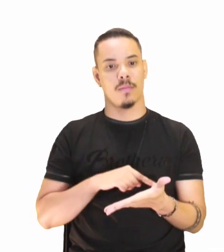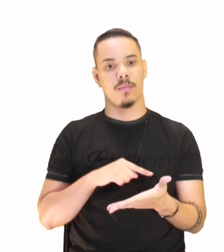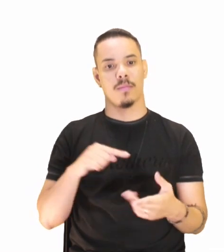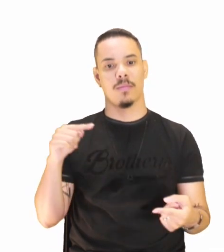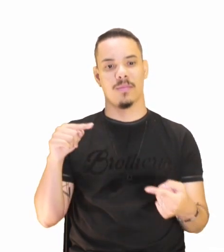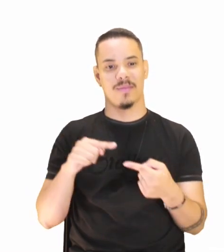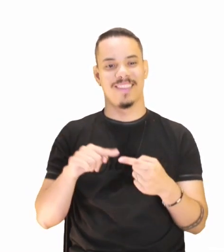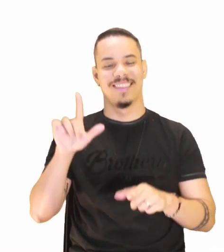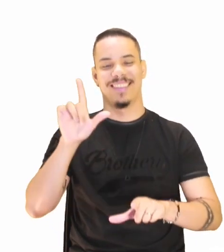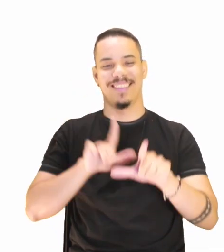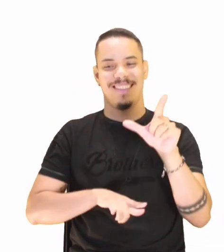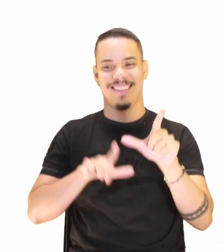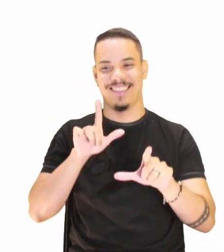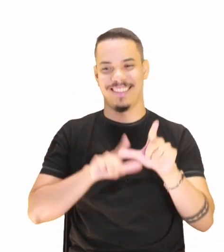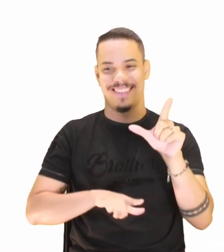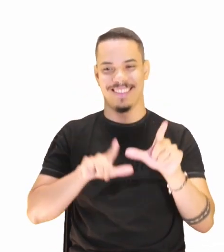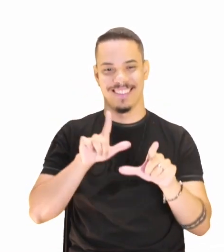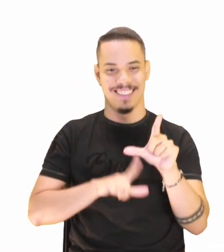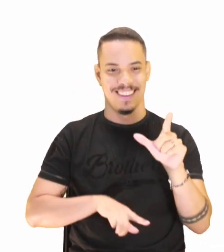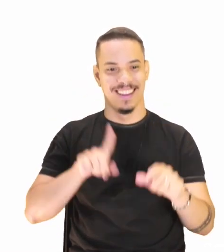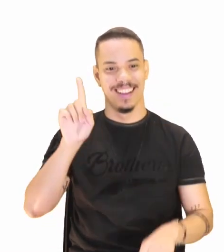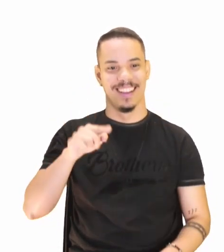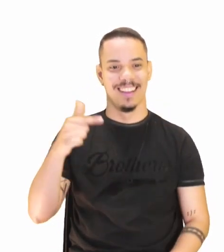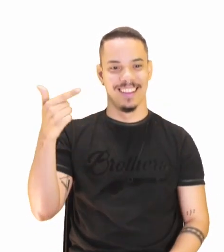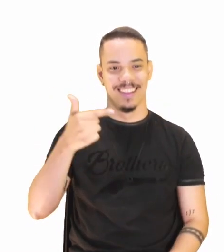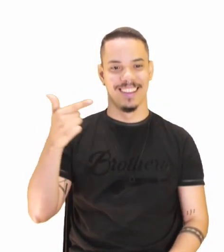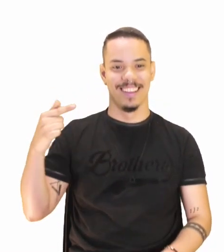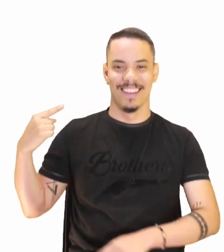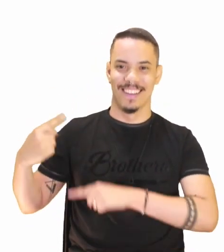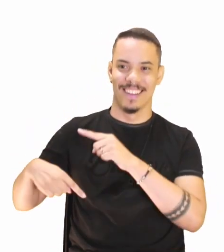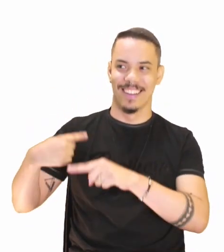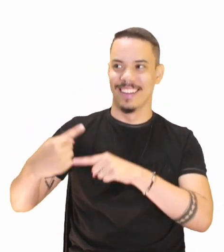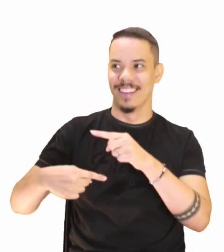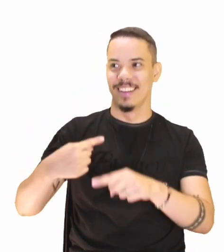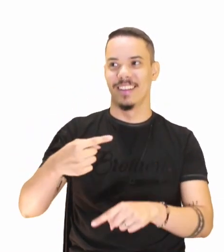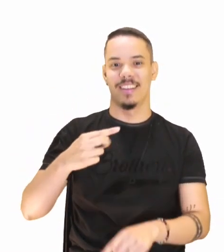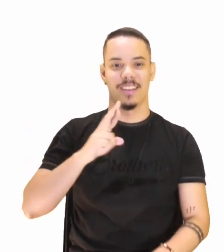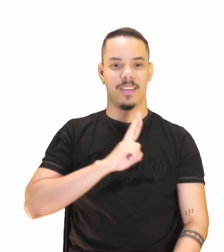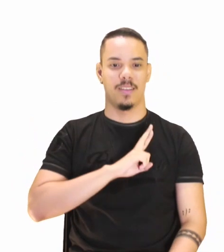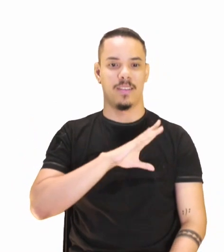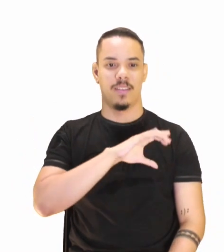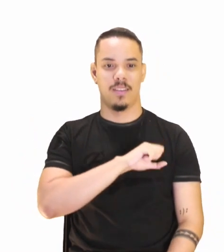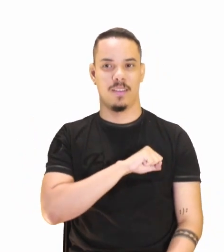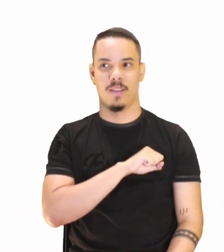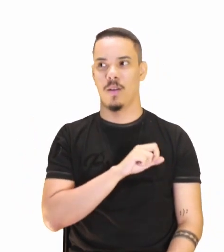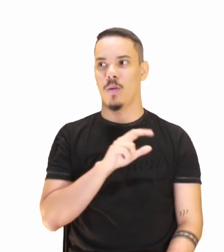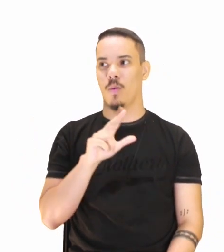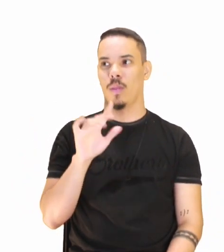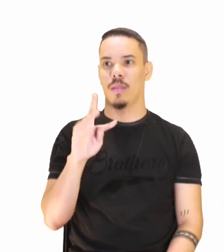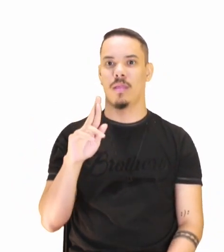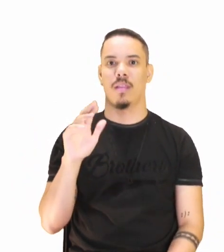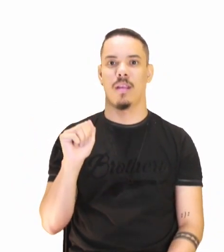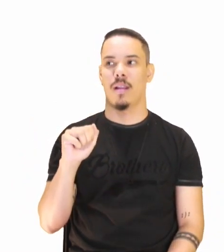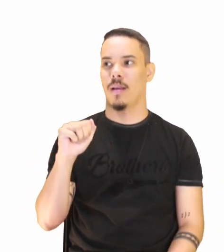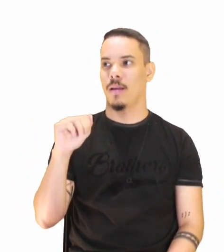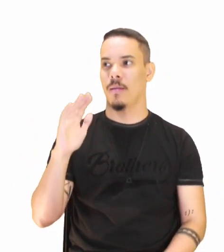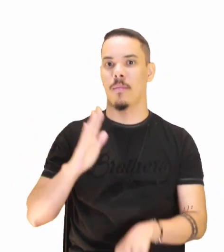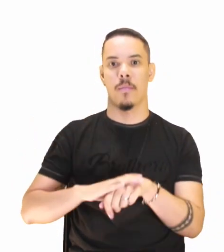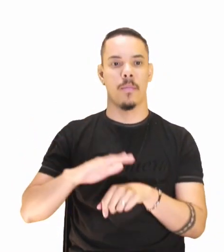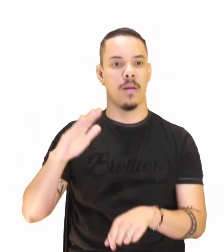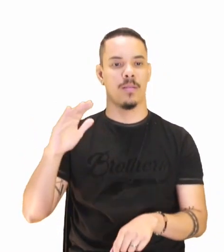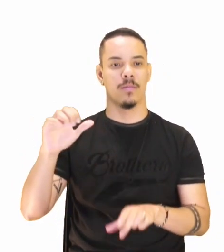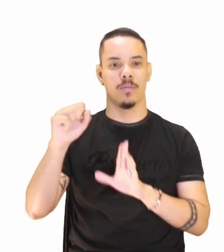letra E, que é a segunda geração do romantismo. É o ultra romântico, o mal do